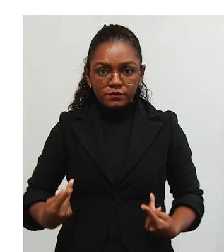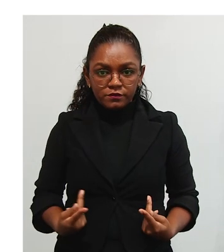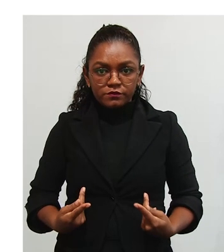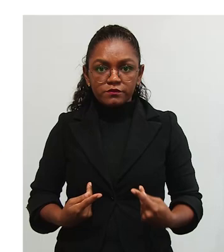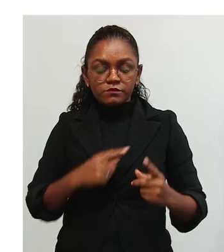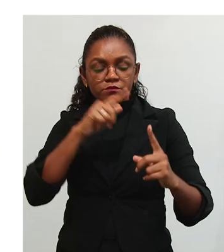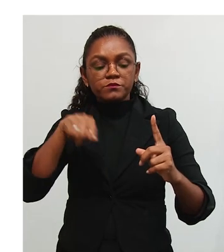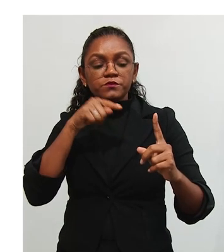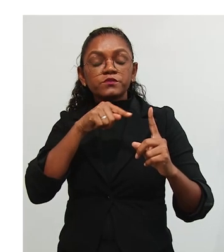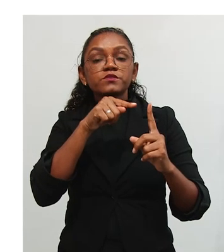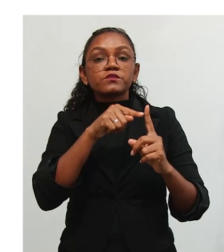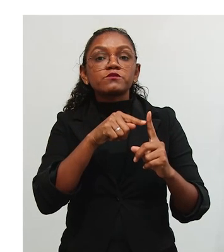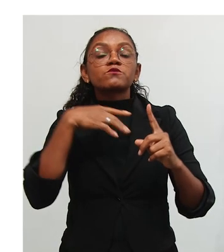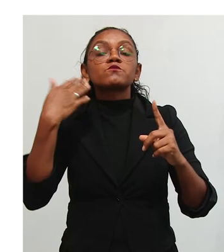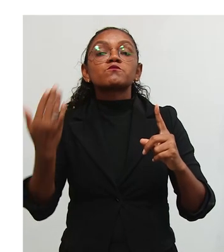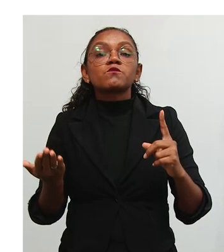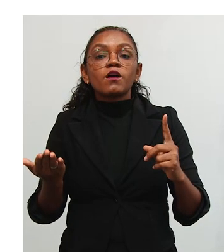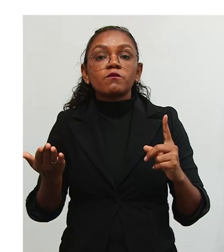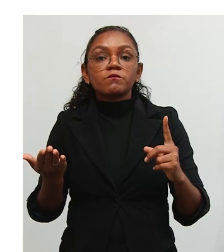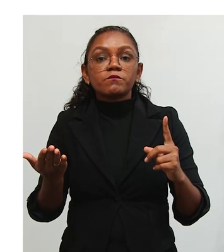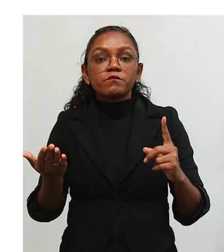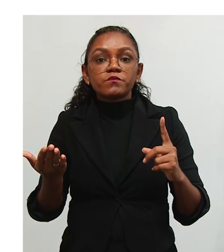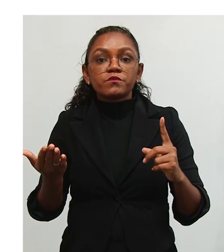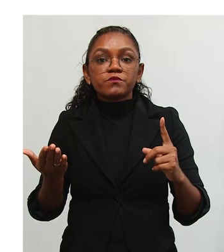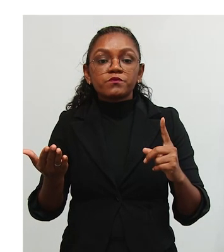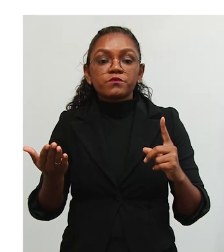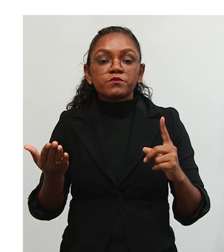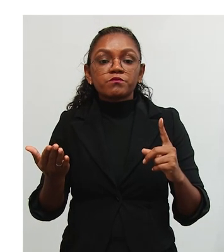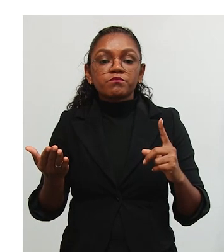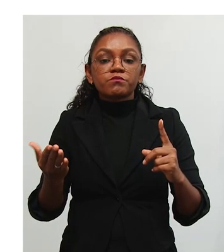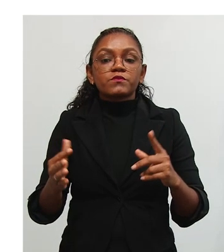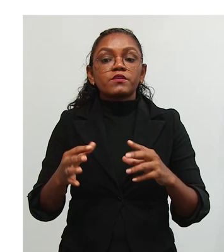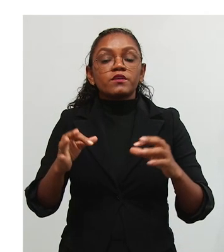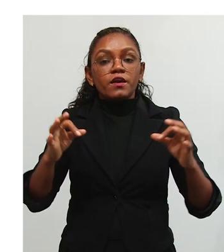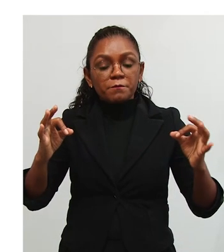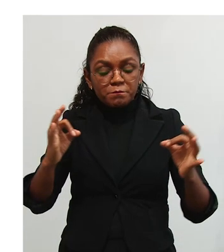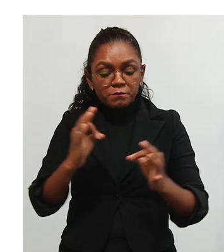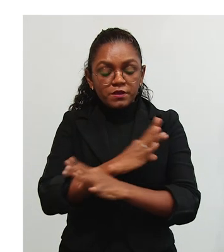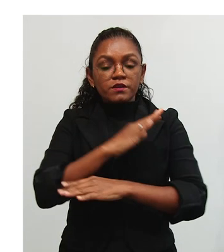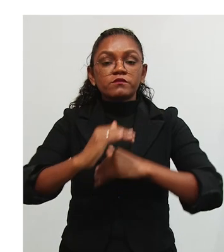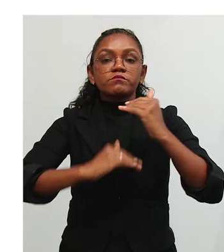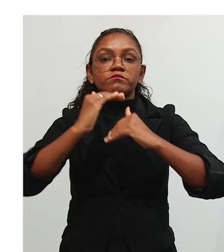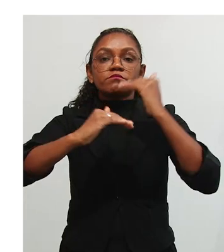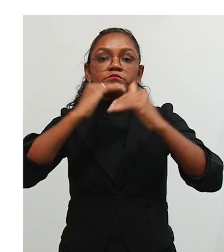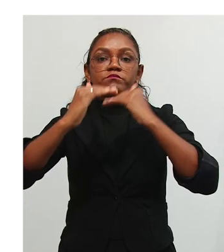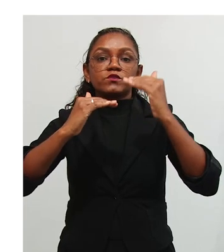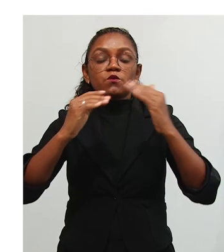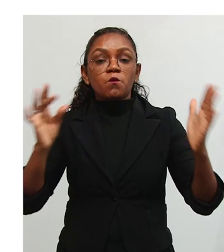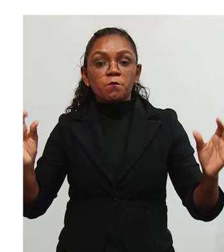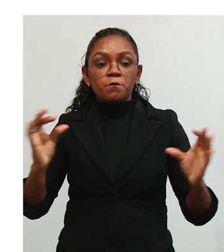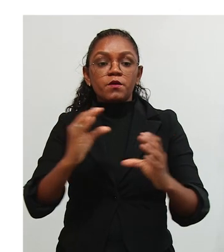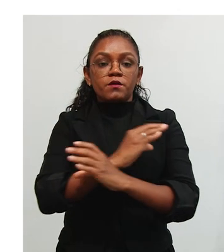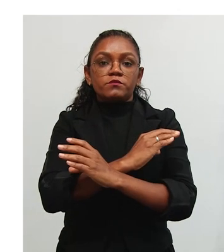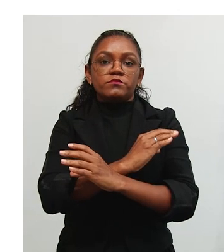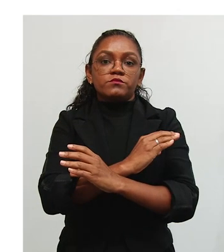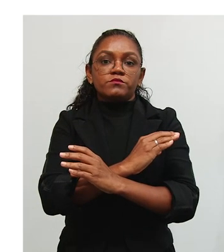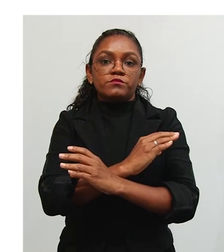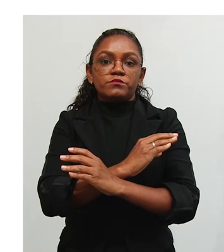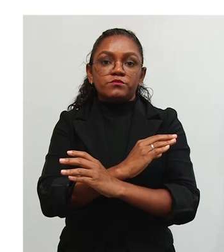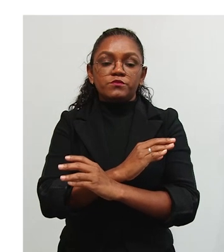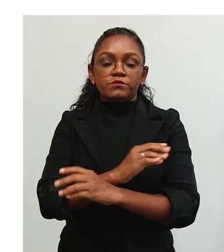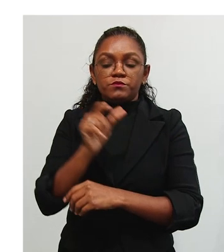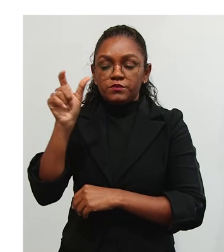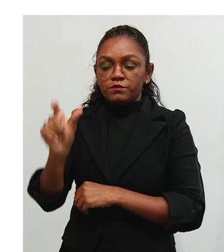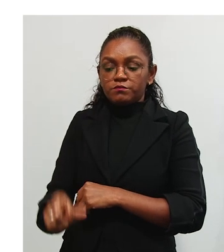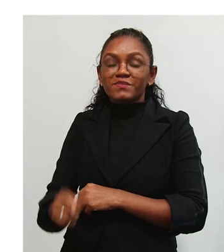Tem por finalidade o quê? Qual é a finalidade, então, da educação? O pleno desenvolvimento do educando, o pleno